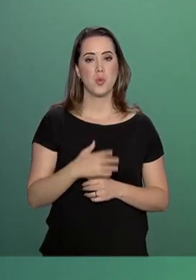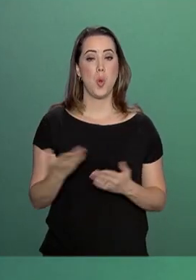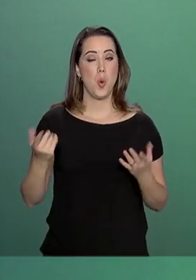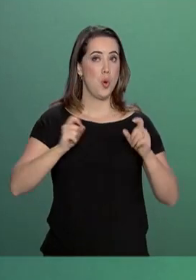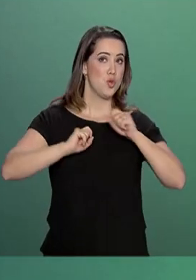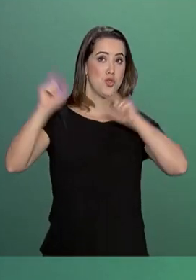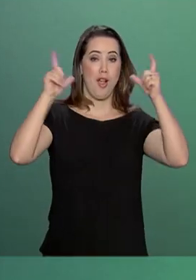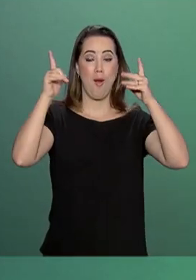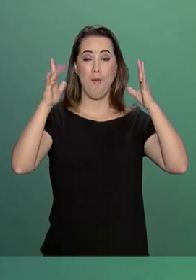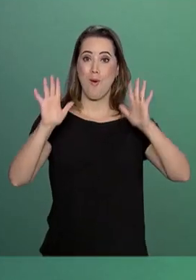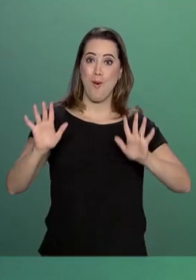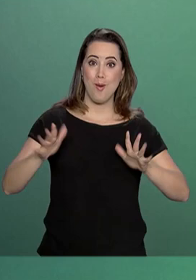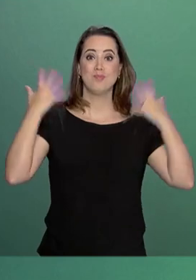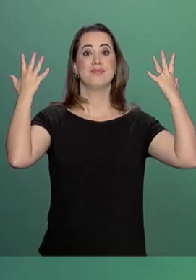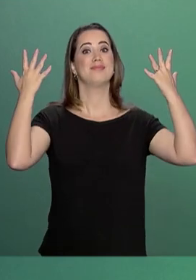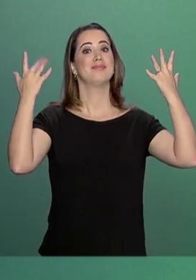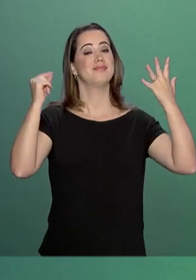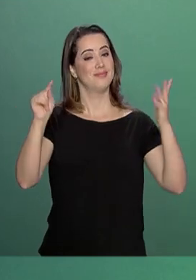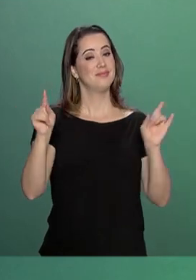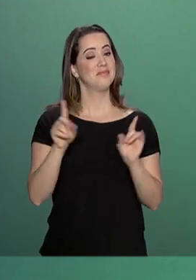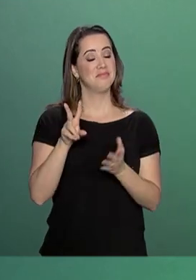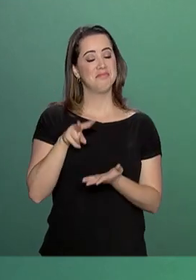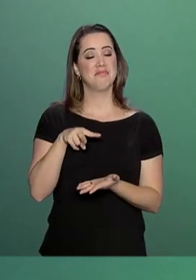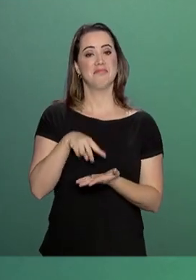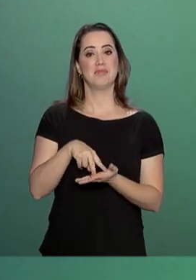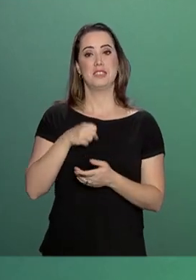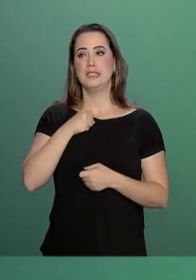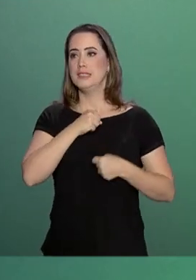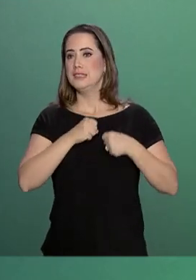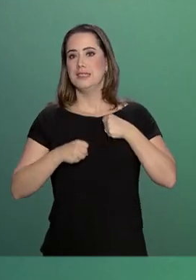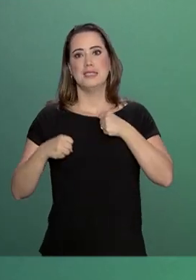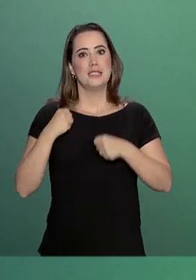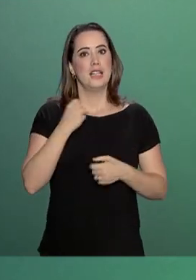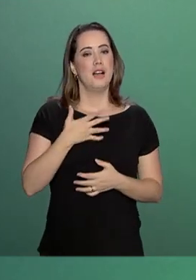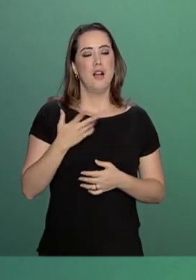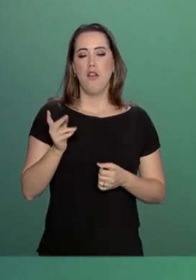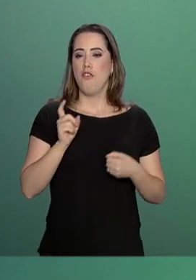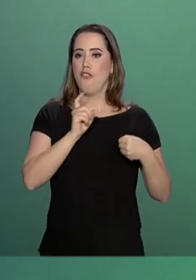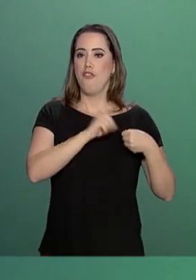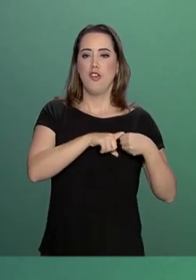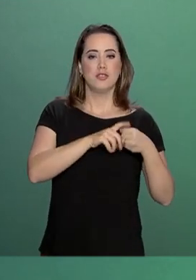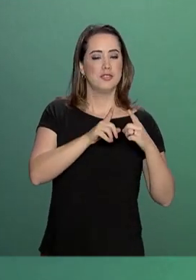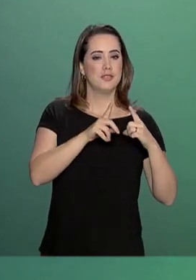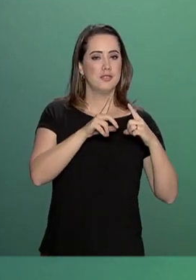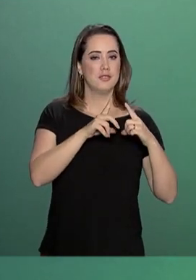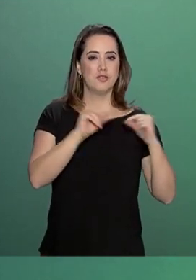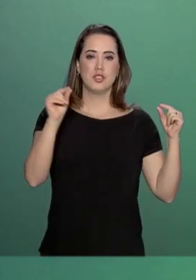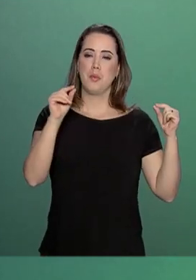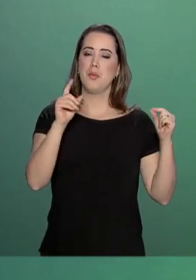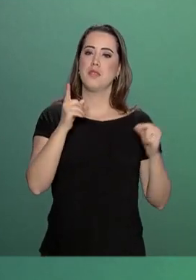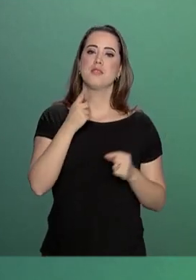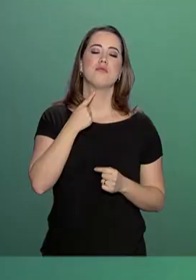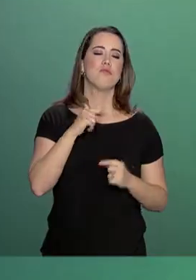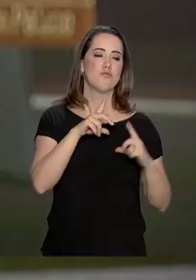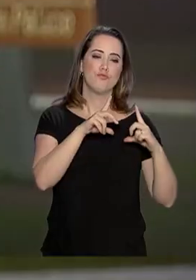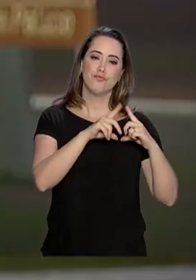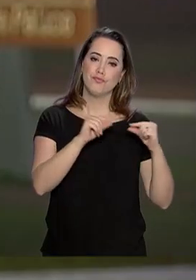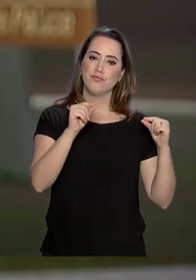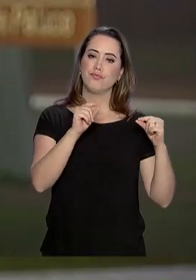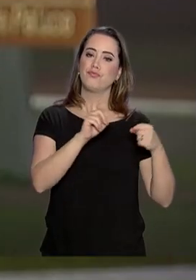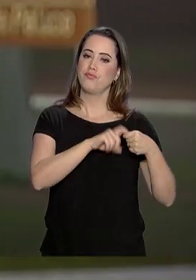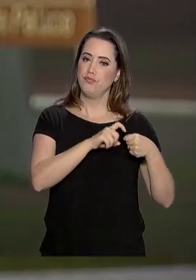animado, disposto e naturalmente ansioso por retornar à Brasília e sua casa.